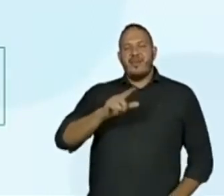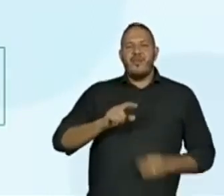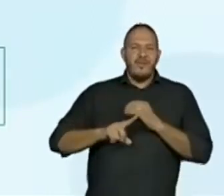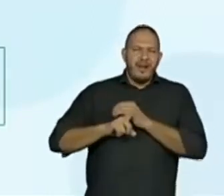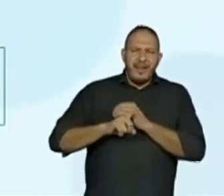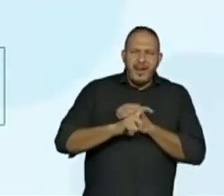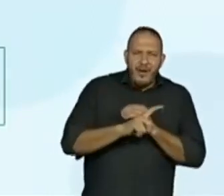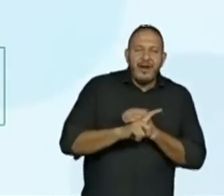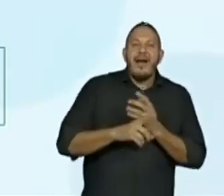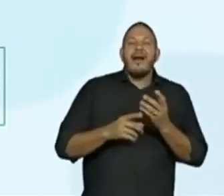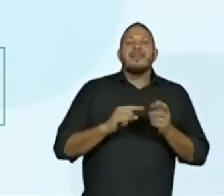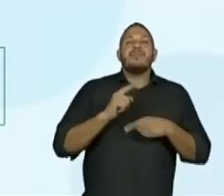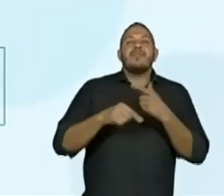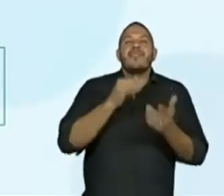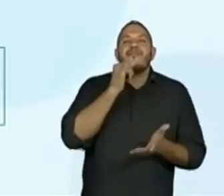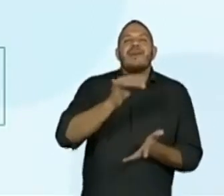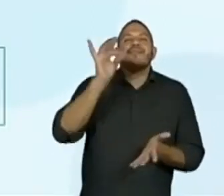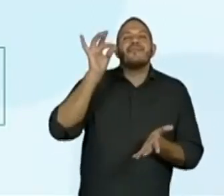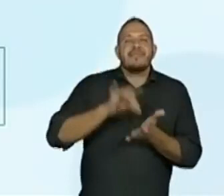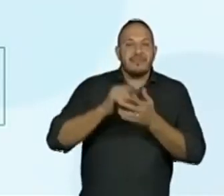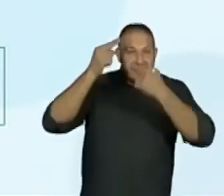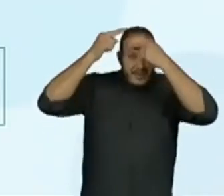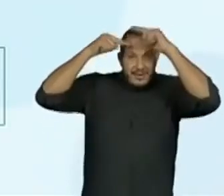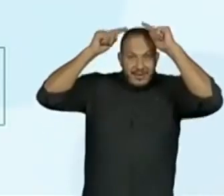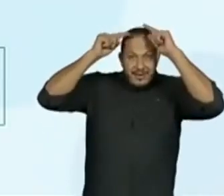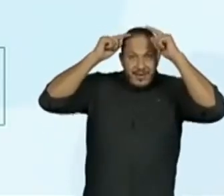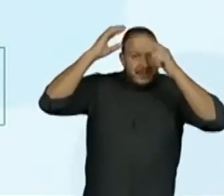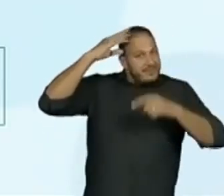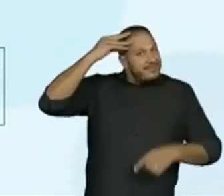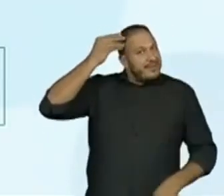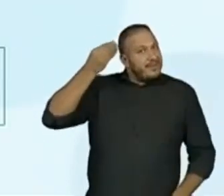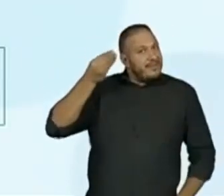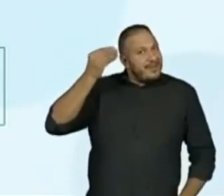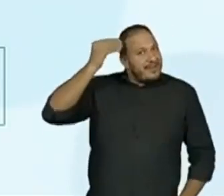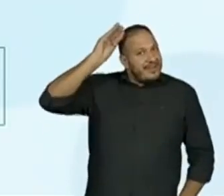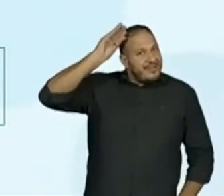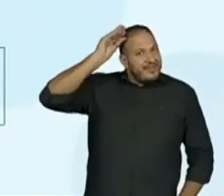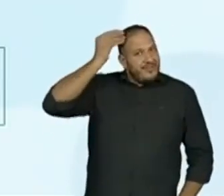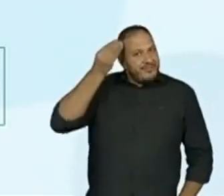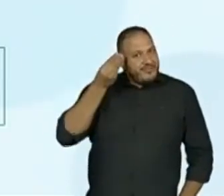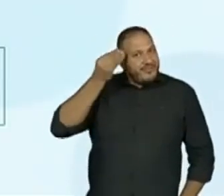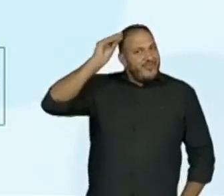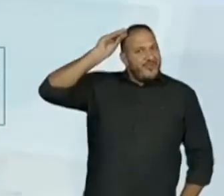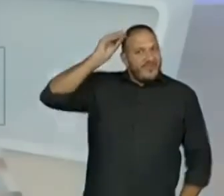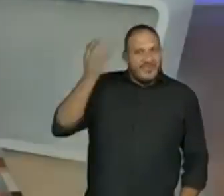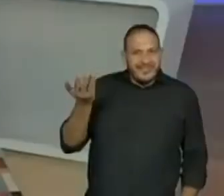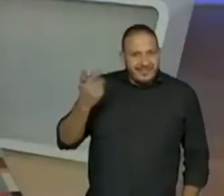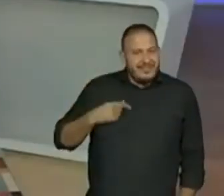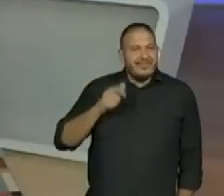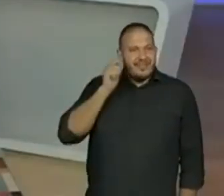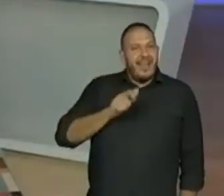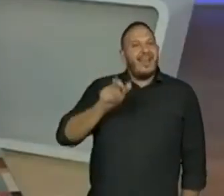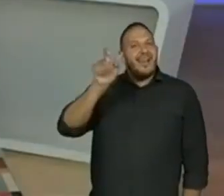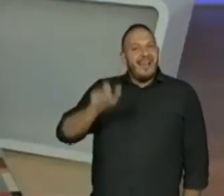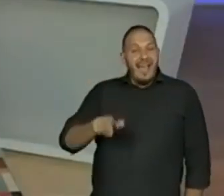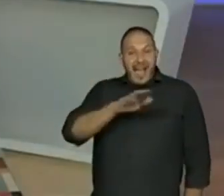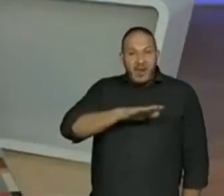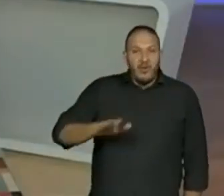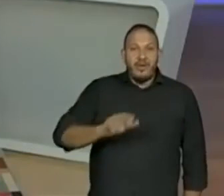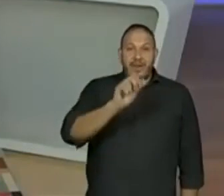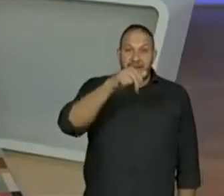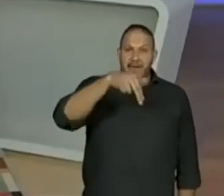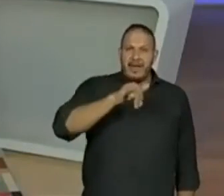um cacho. O caracol do cabelo. A aluna Anitta.